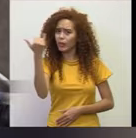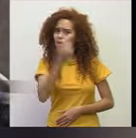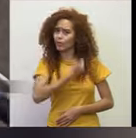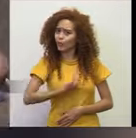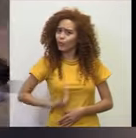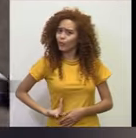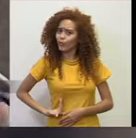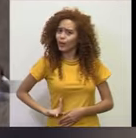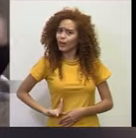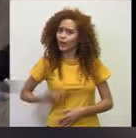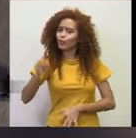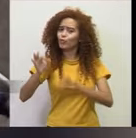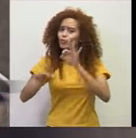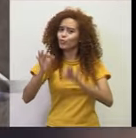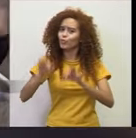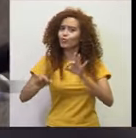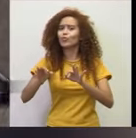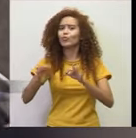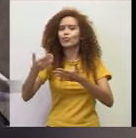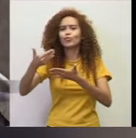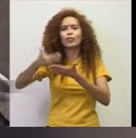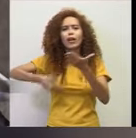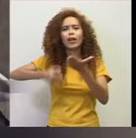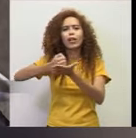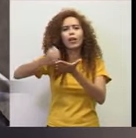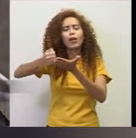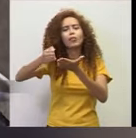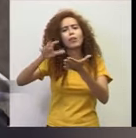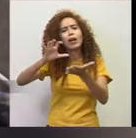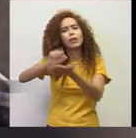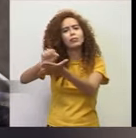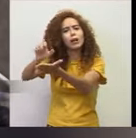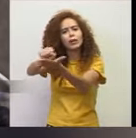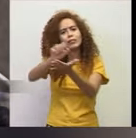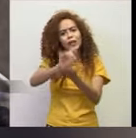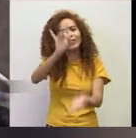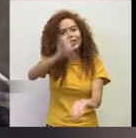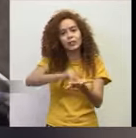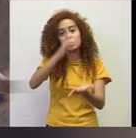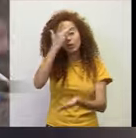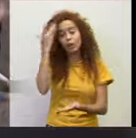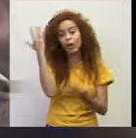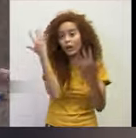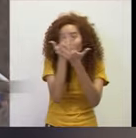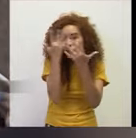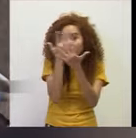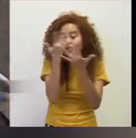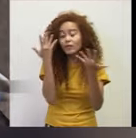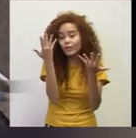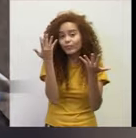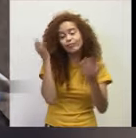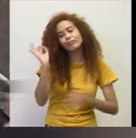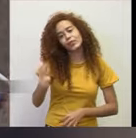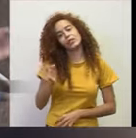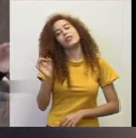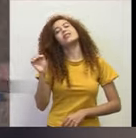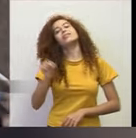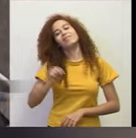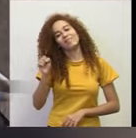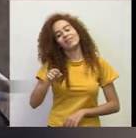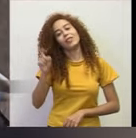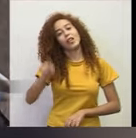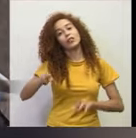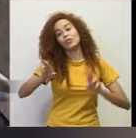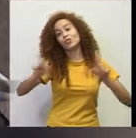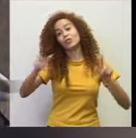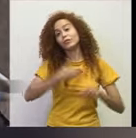governo, os judiciários, os cartórios, estivessem realizando o registro dos verdadeiros invisíveis? Com certeza, sim. E essa é a